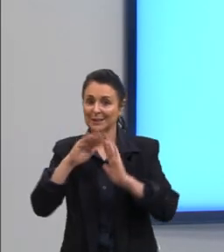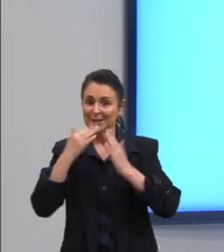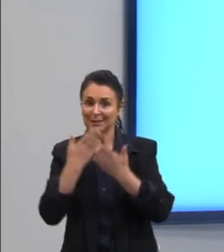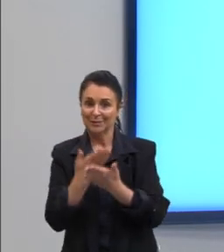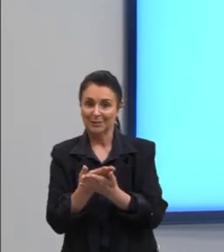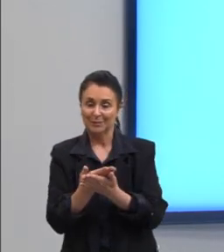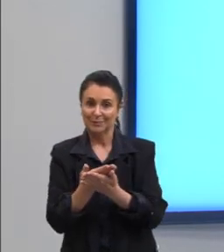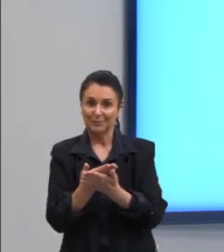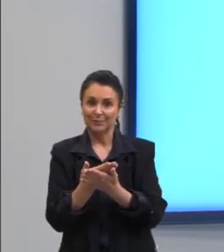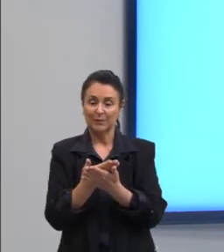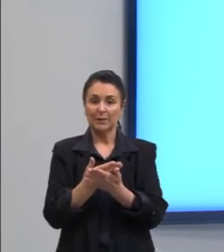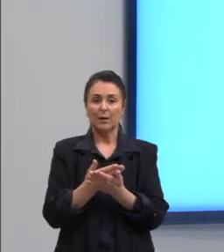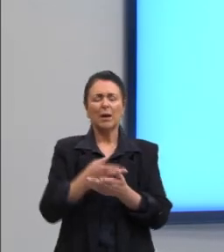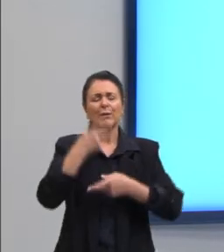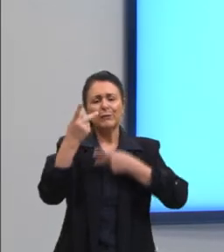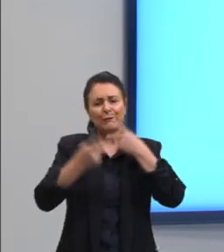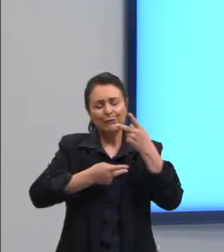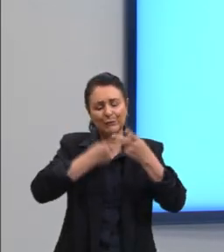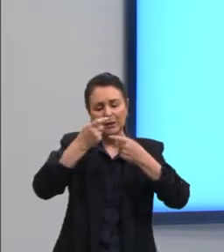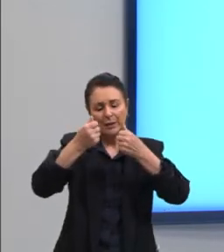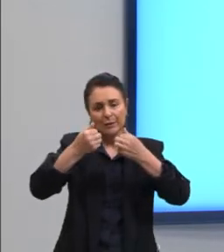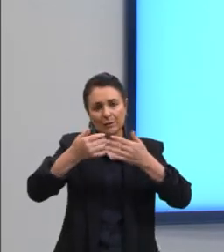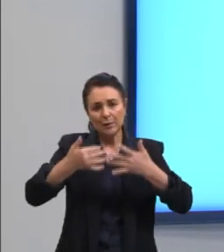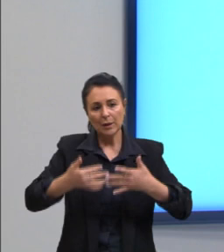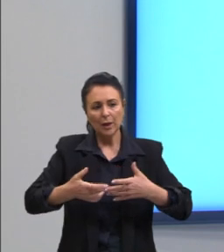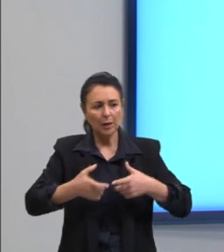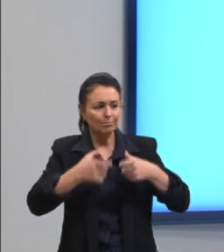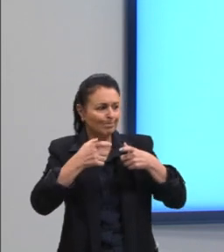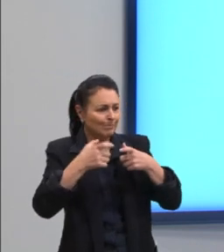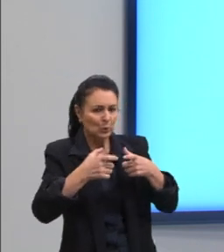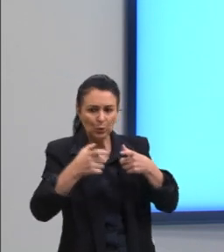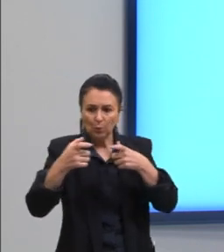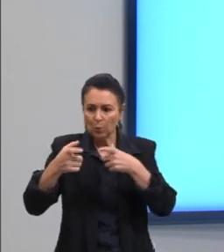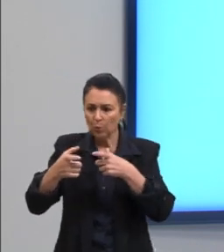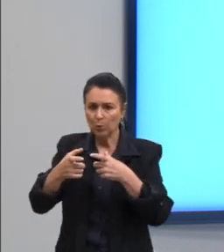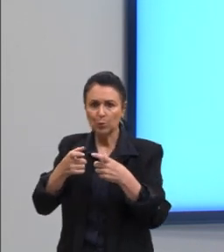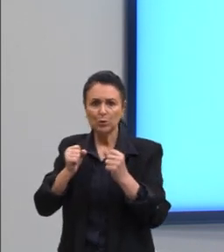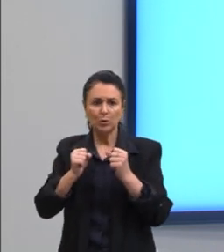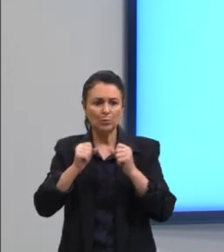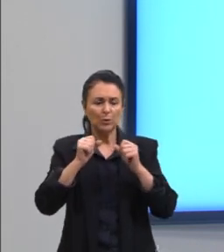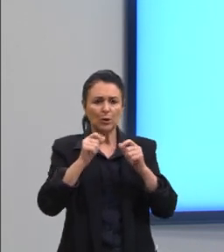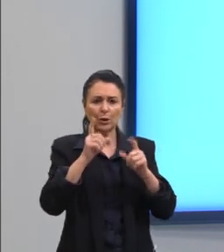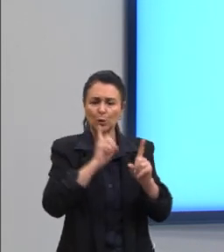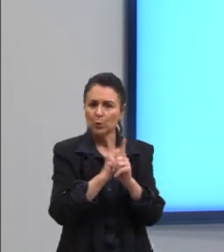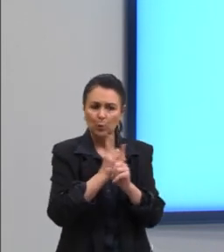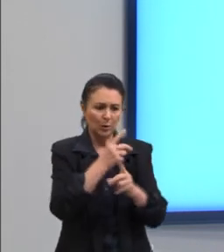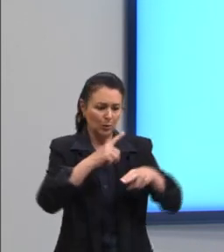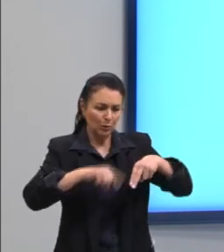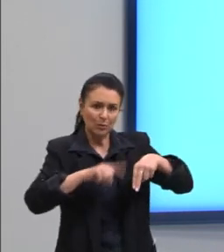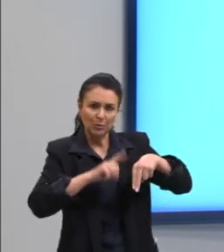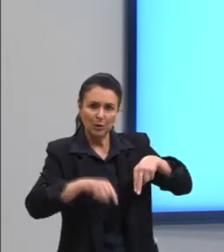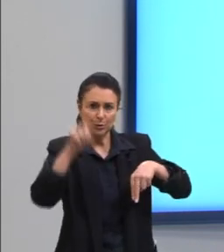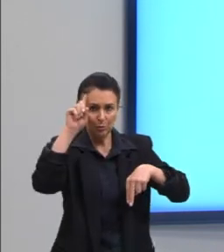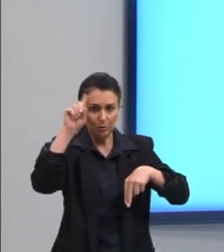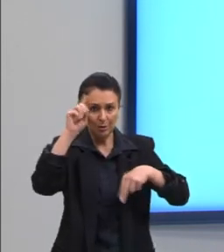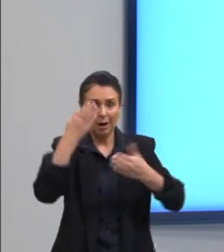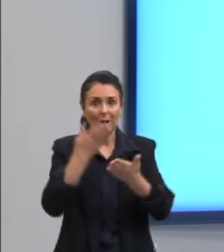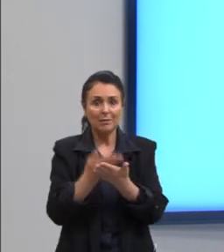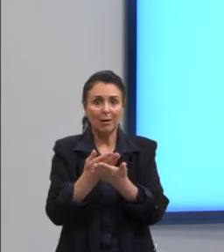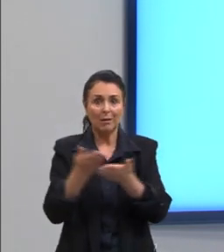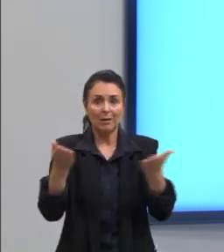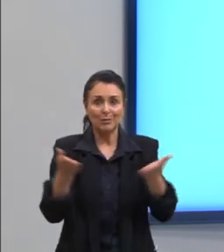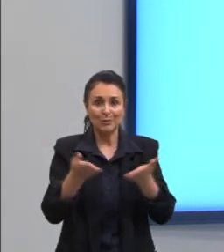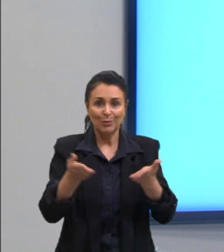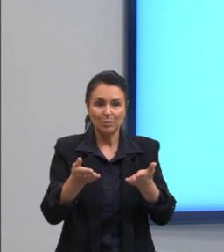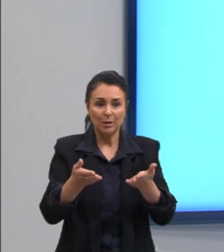Então, eu já falei bastante sobre onde nós encontramos os números naturais no nosso dia a dia, mas a pergunta é essa, a aula de hoje é sobre